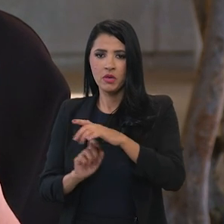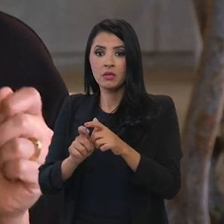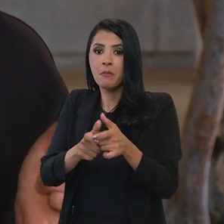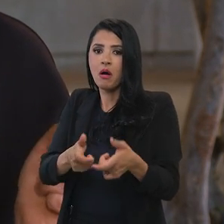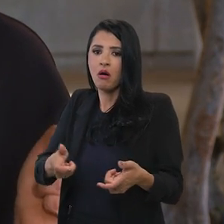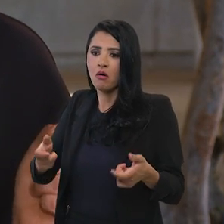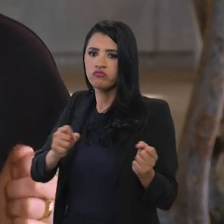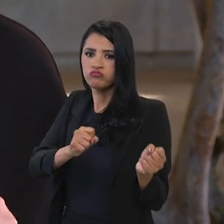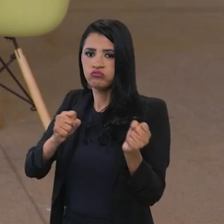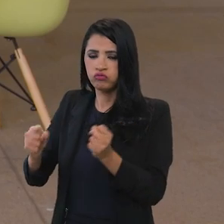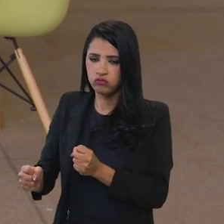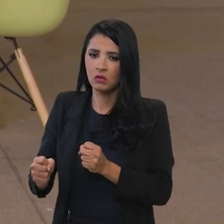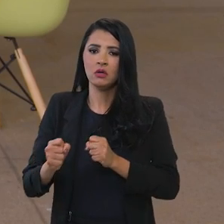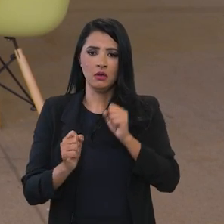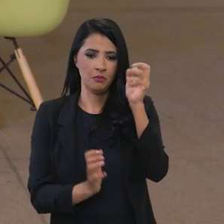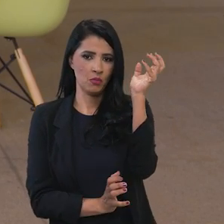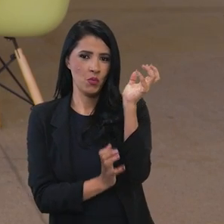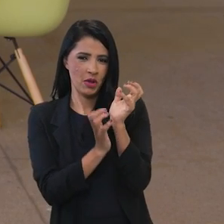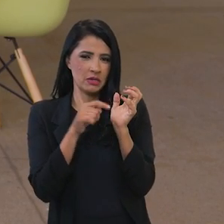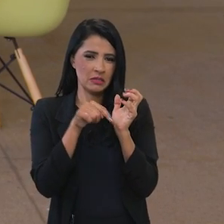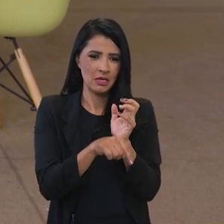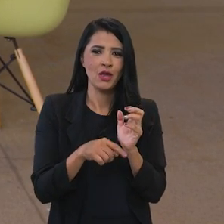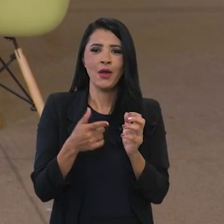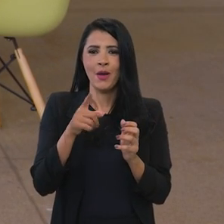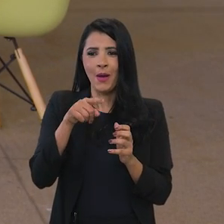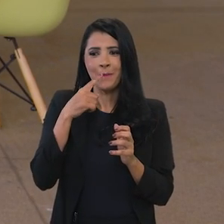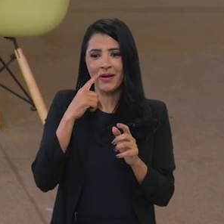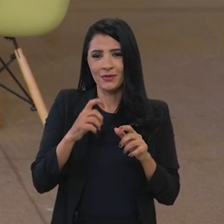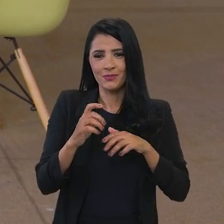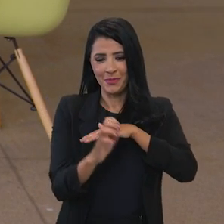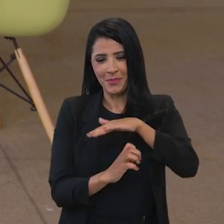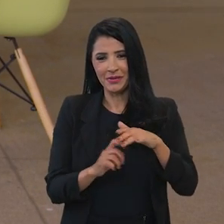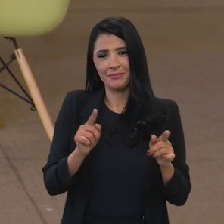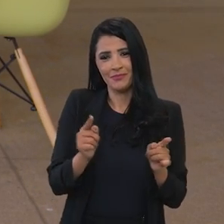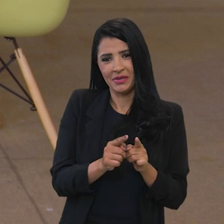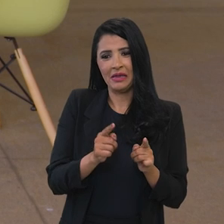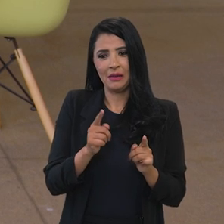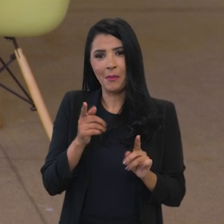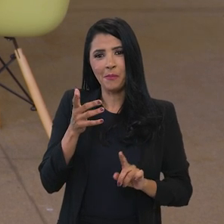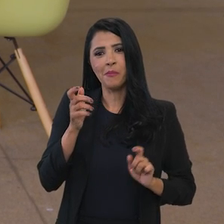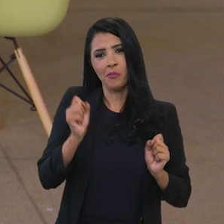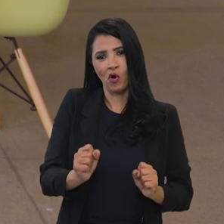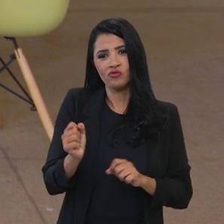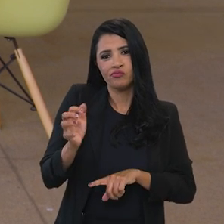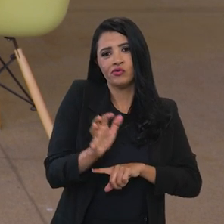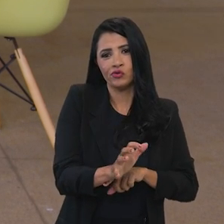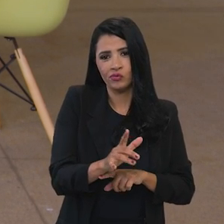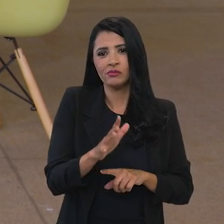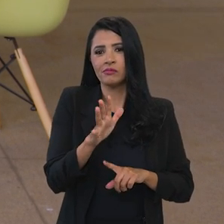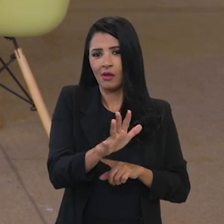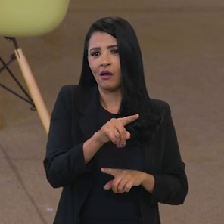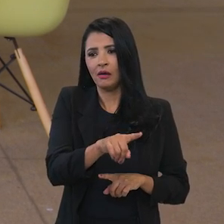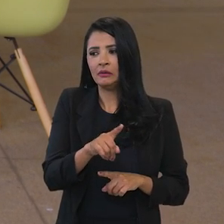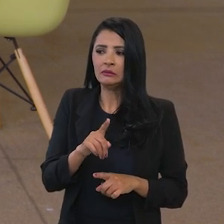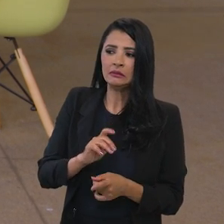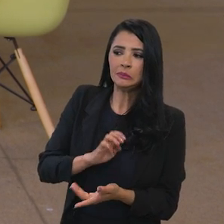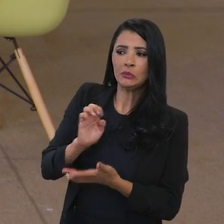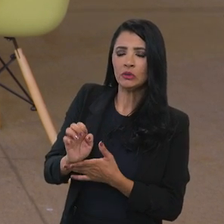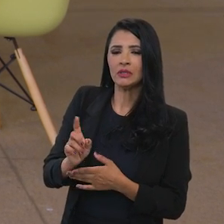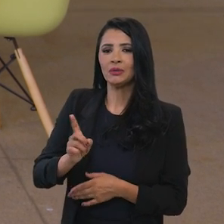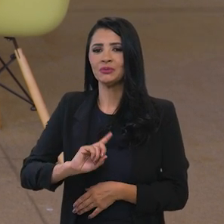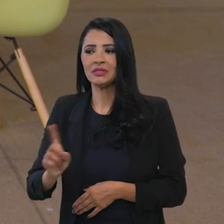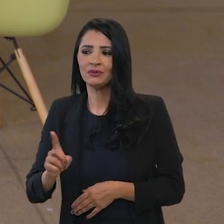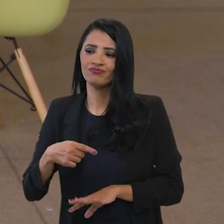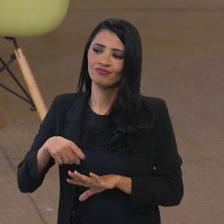burocracia é uma linha de custo mas para uma empresa pequena pode fazer a diferença entre deixar de exportar ou não ou seja eu vou